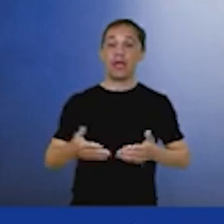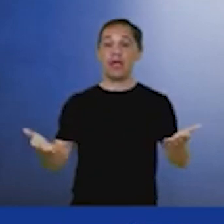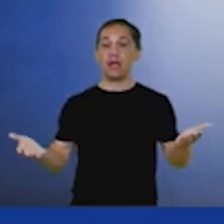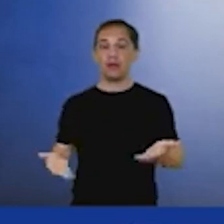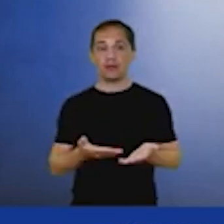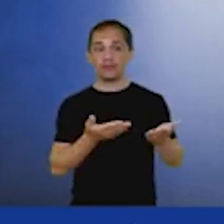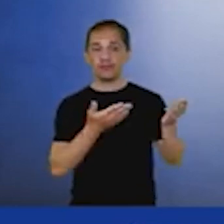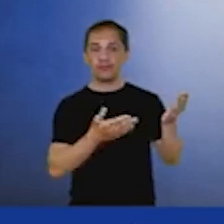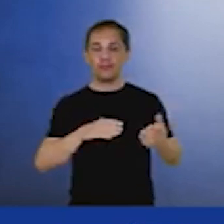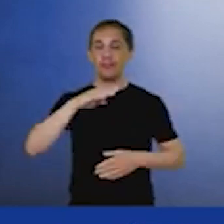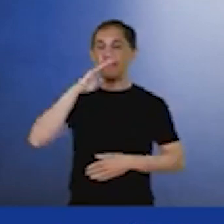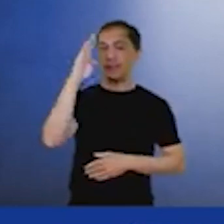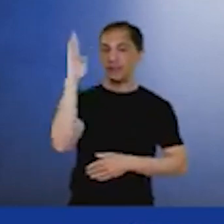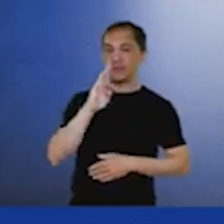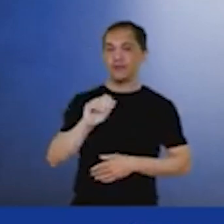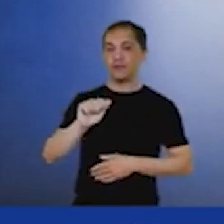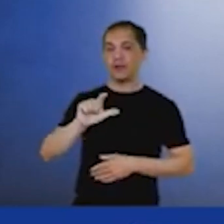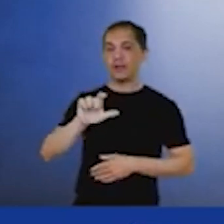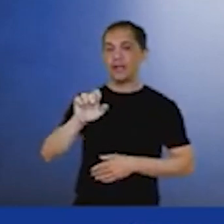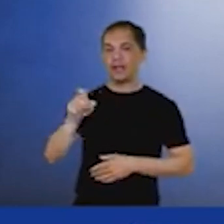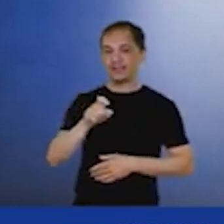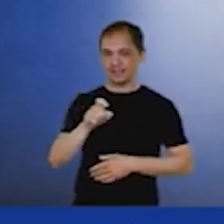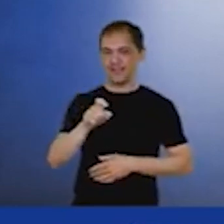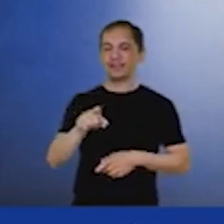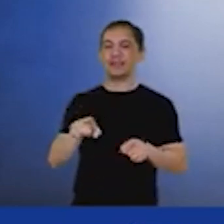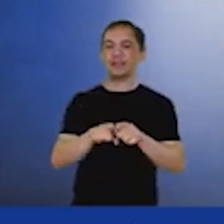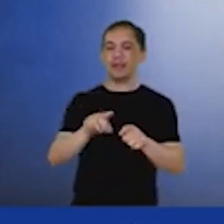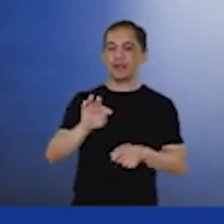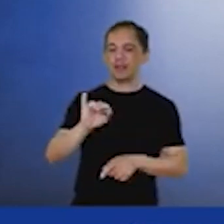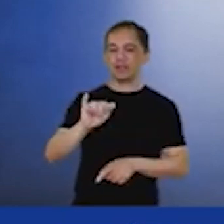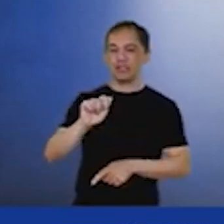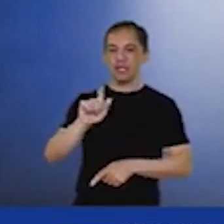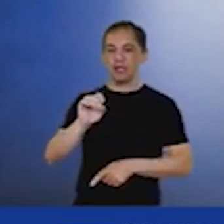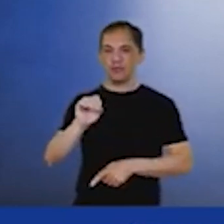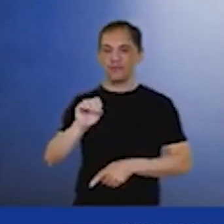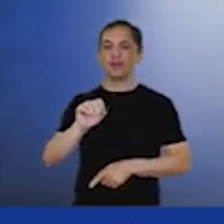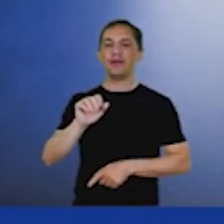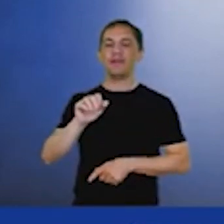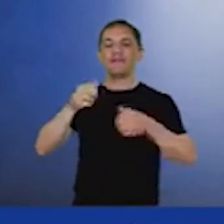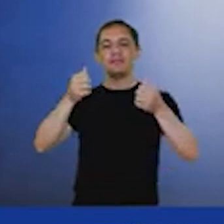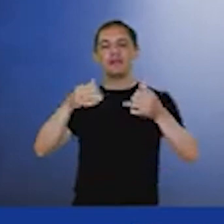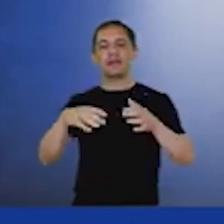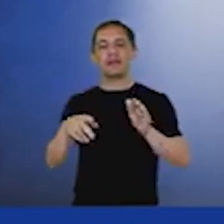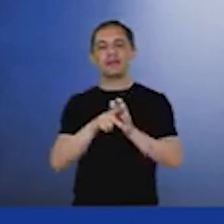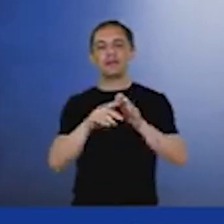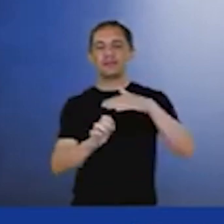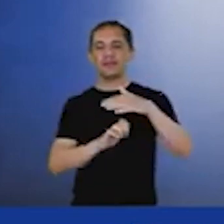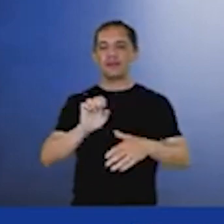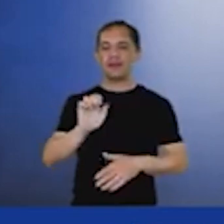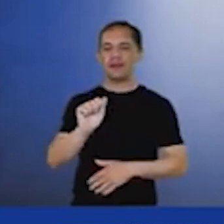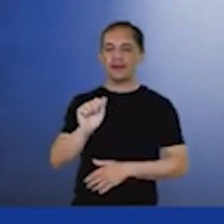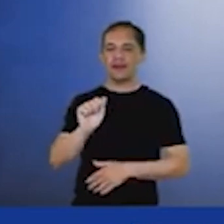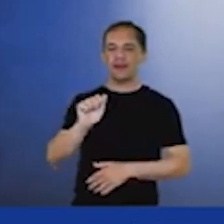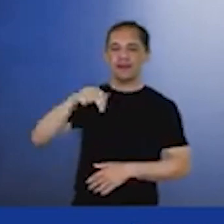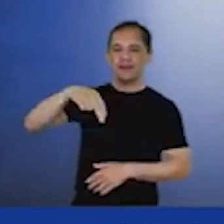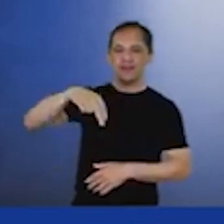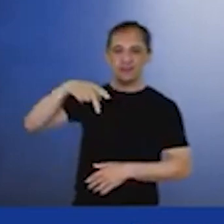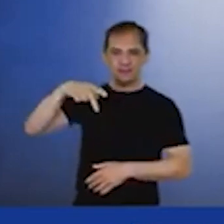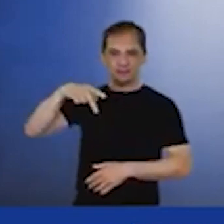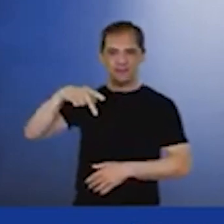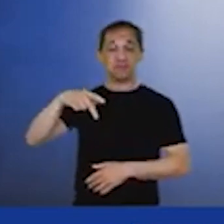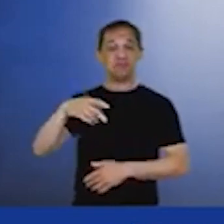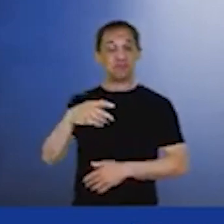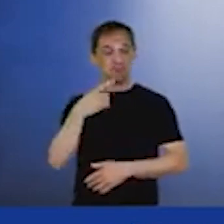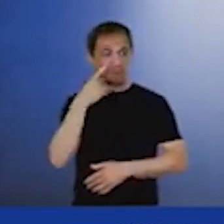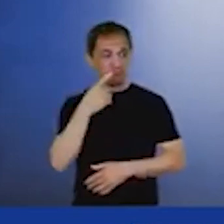Brasil para ouvir um pouquinho do Alex Garcia e do Tiago, da NP. Alex, você tem aí uma grande